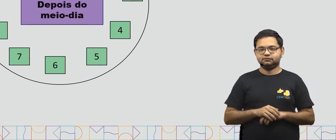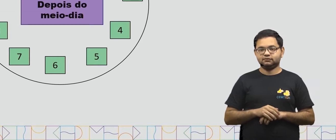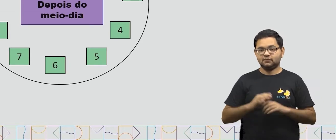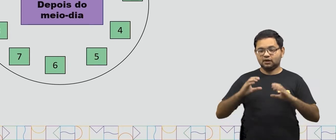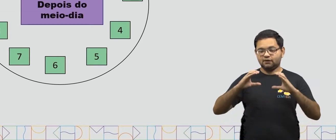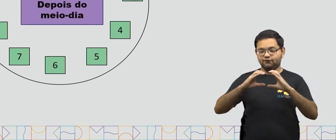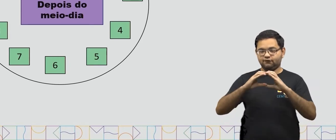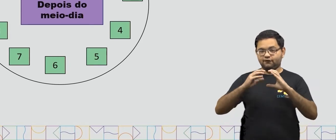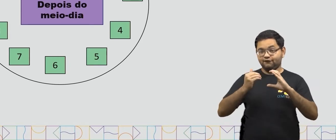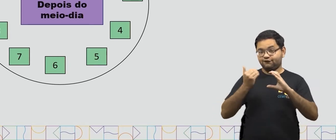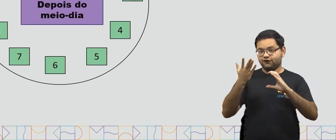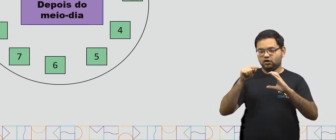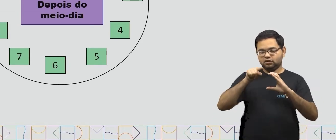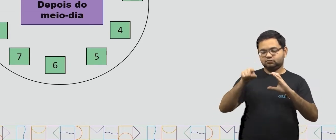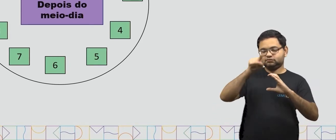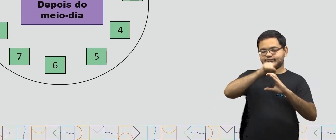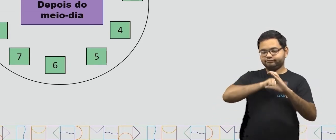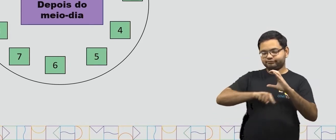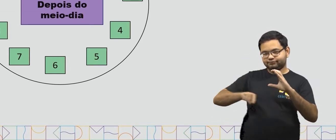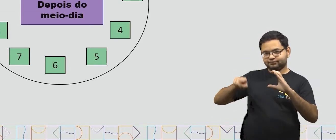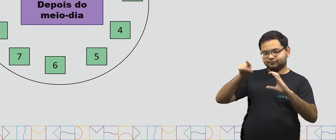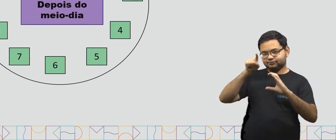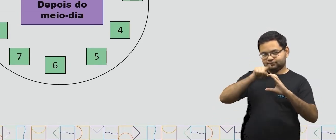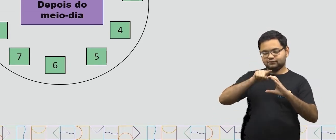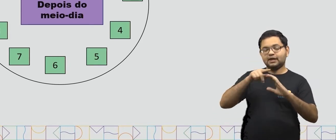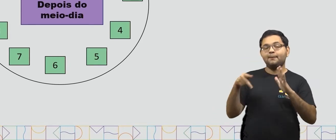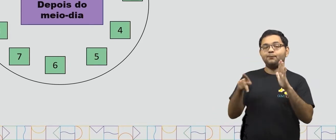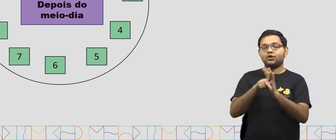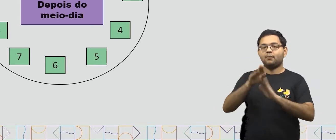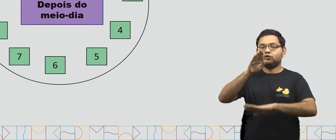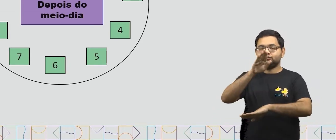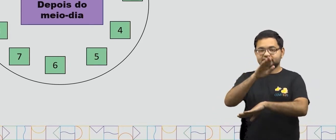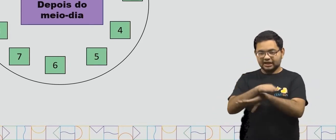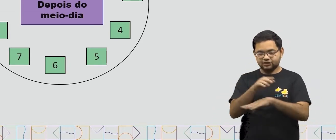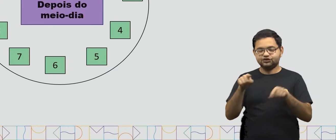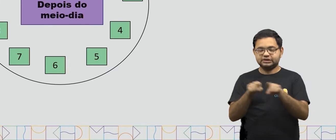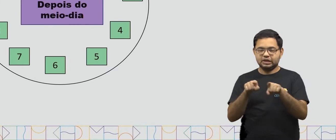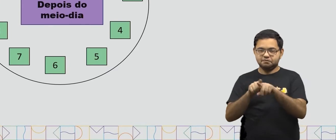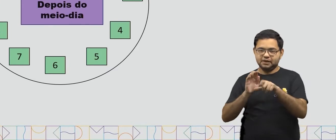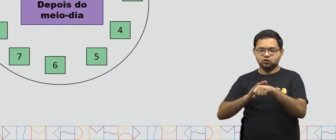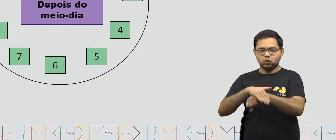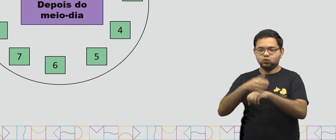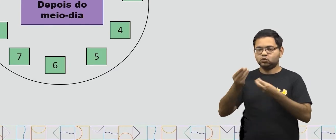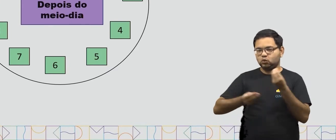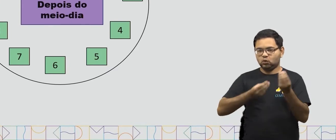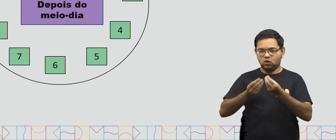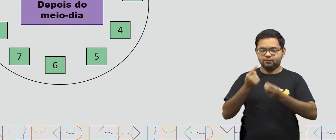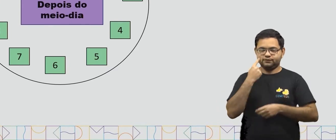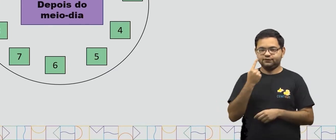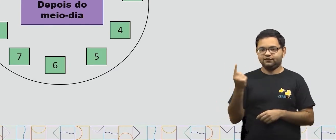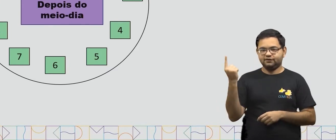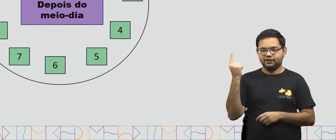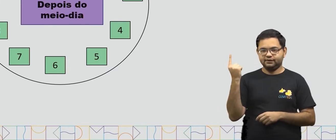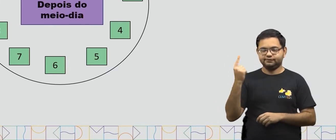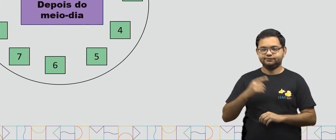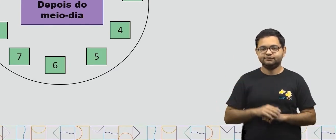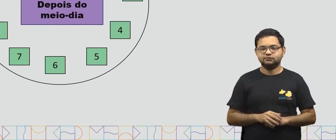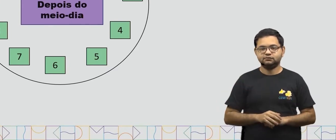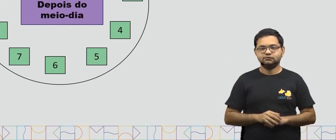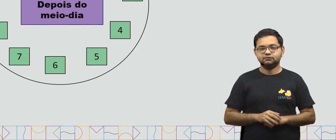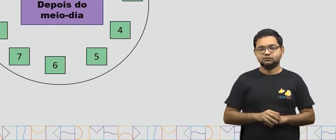como é que fica o período da tarde e o período da noite. Vejamos como vai ficar.